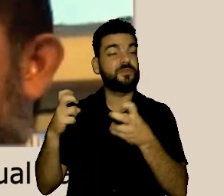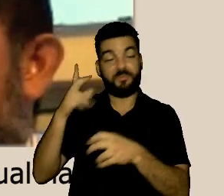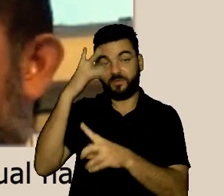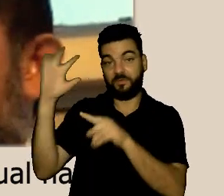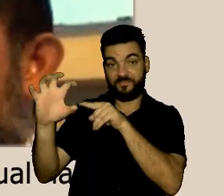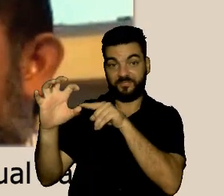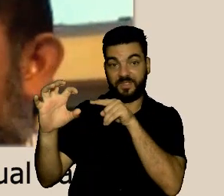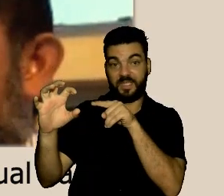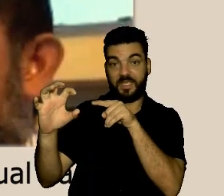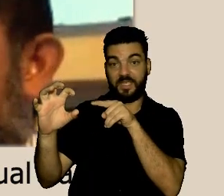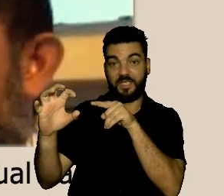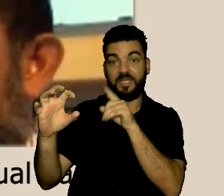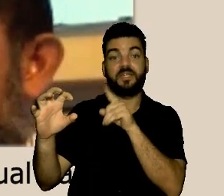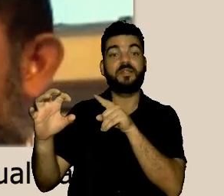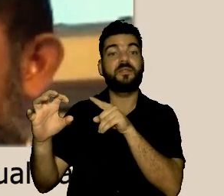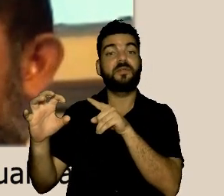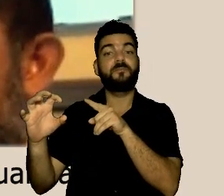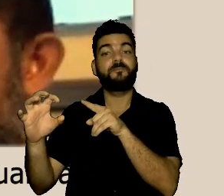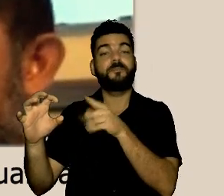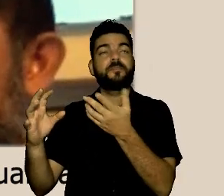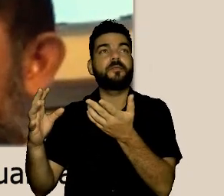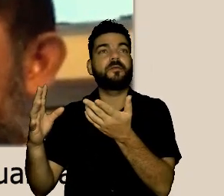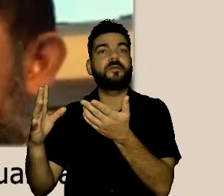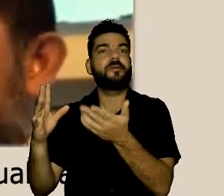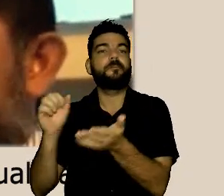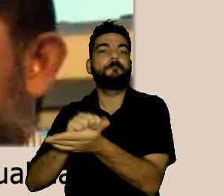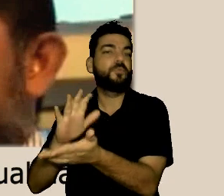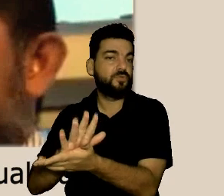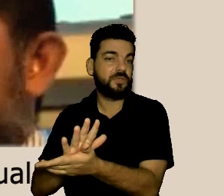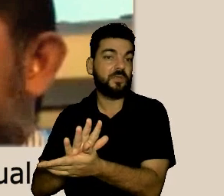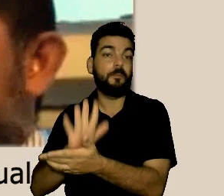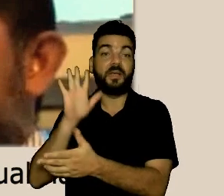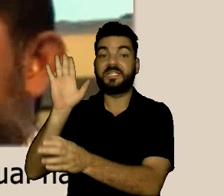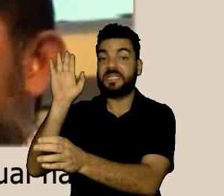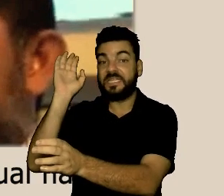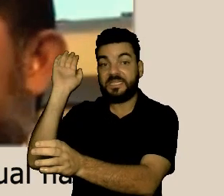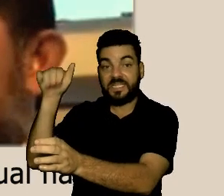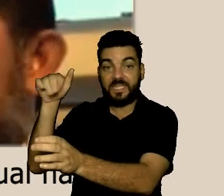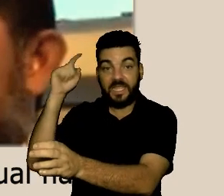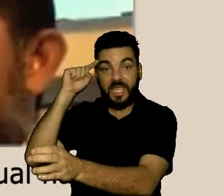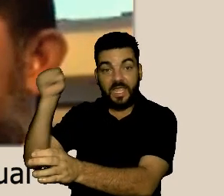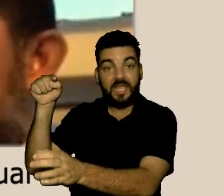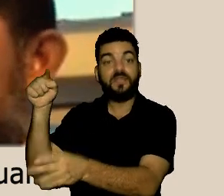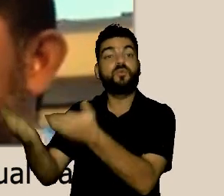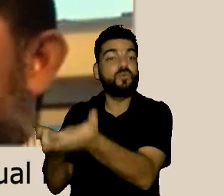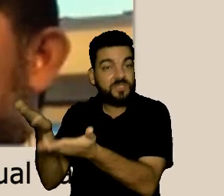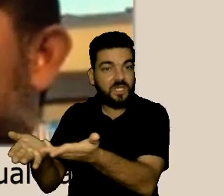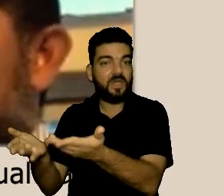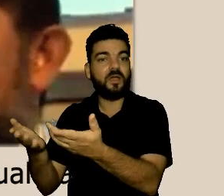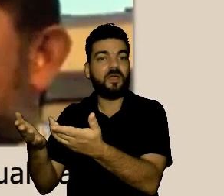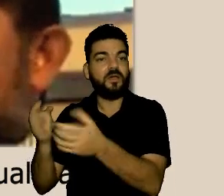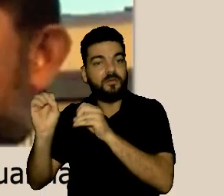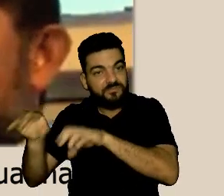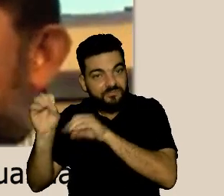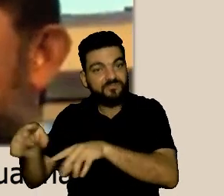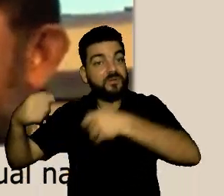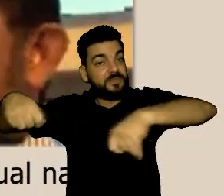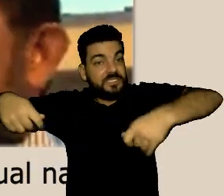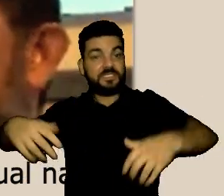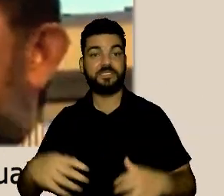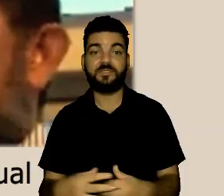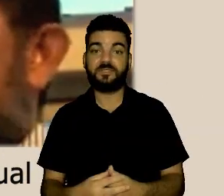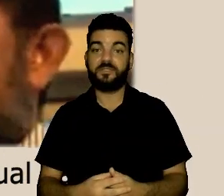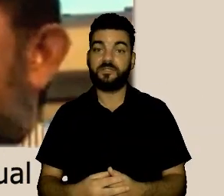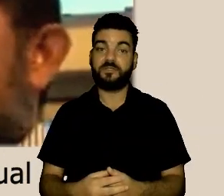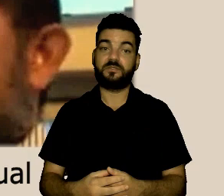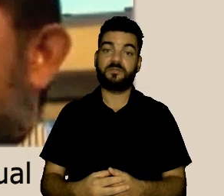também não sei porque o que que a gente observa que muitas vezes o assediador também precisa de tratamento então